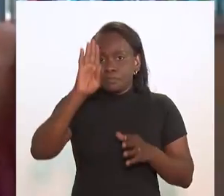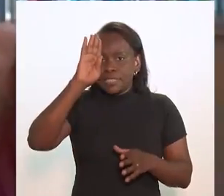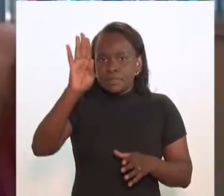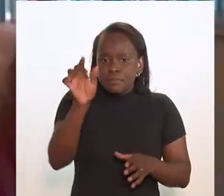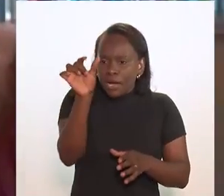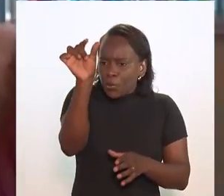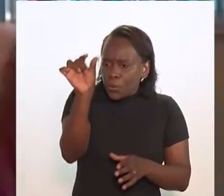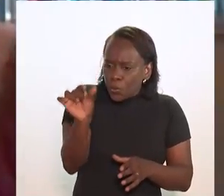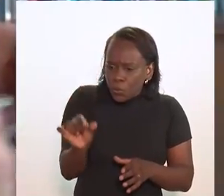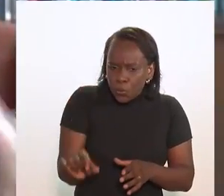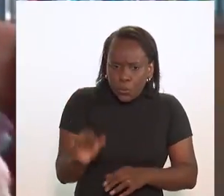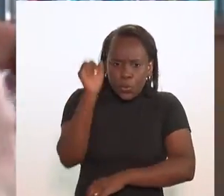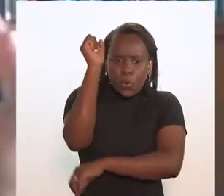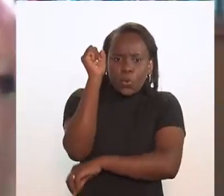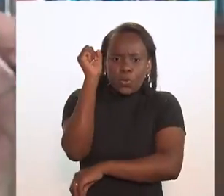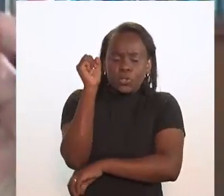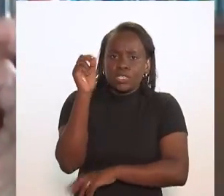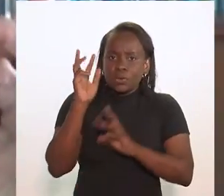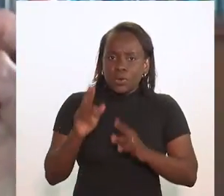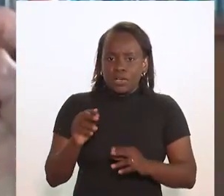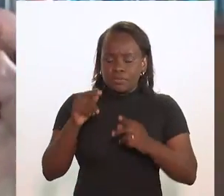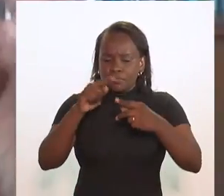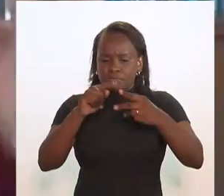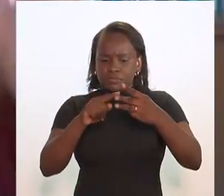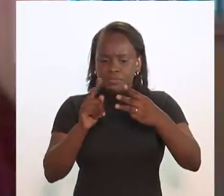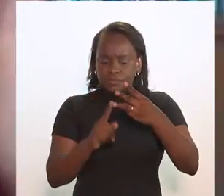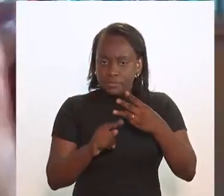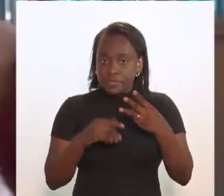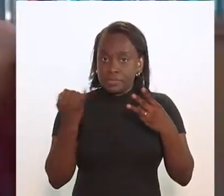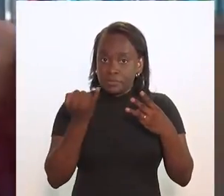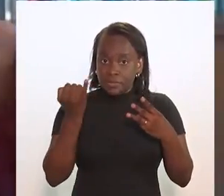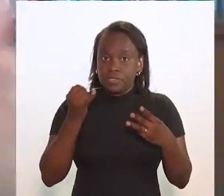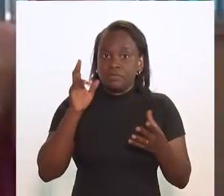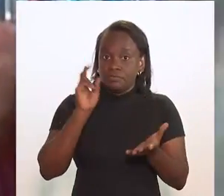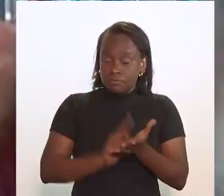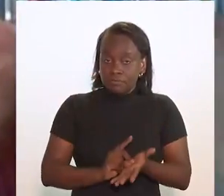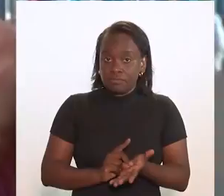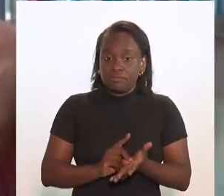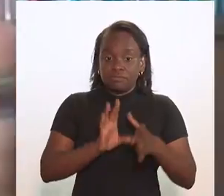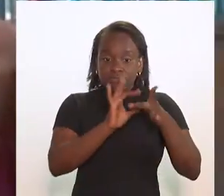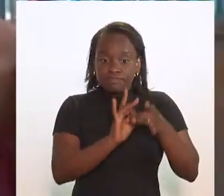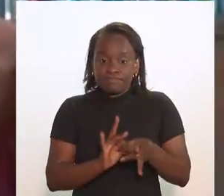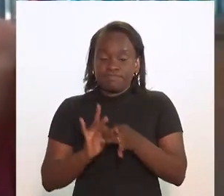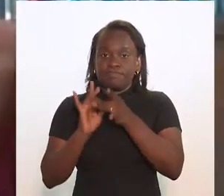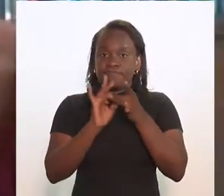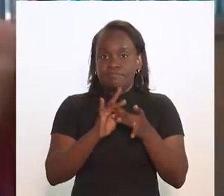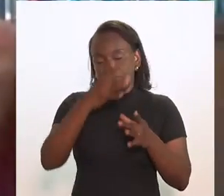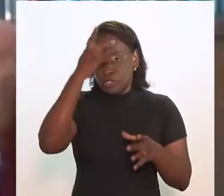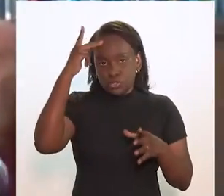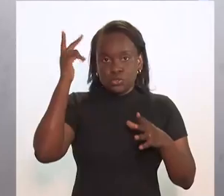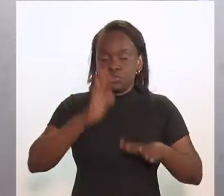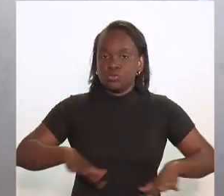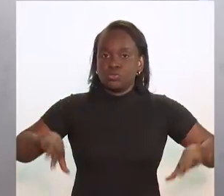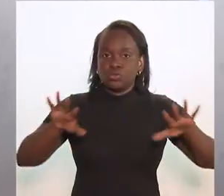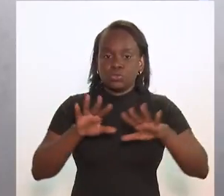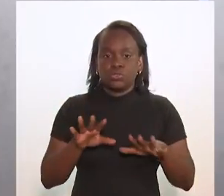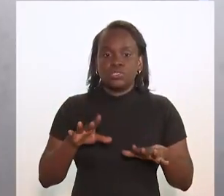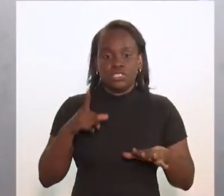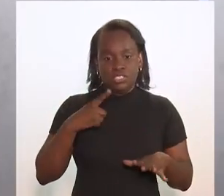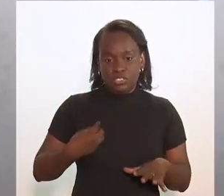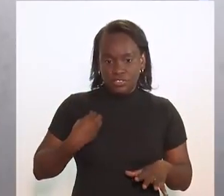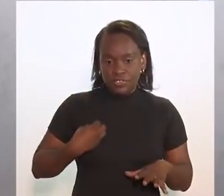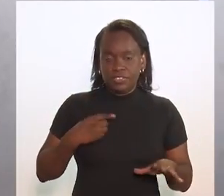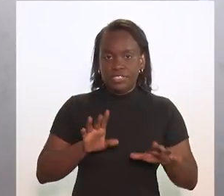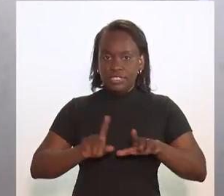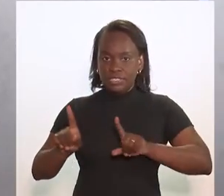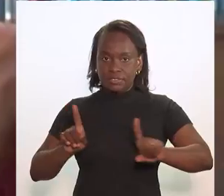dorsal, com três pontos que realmente unem as pessoas que estão